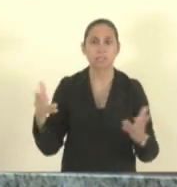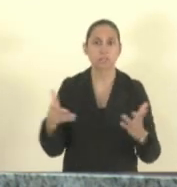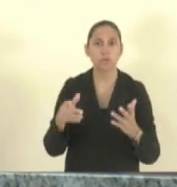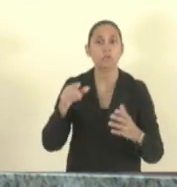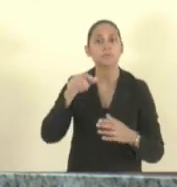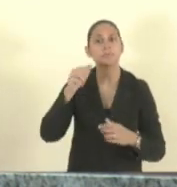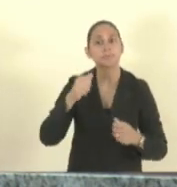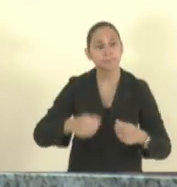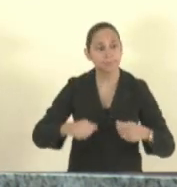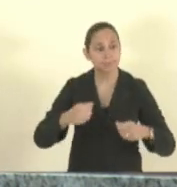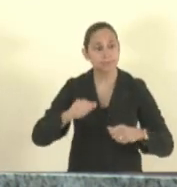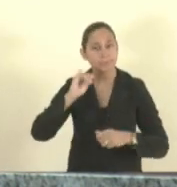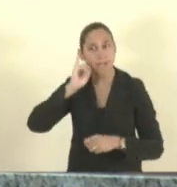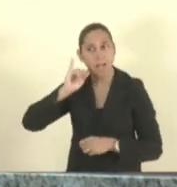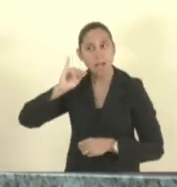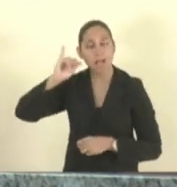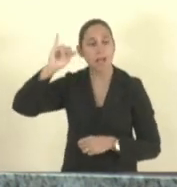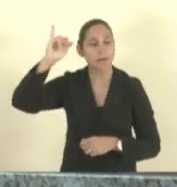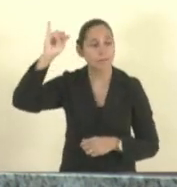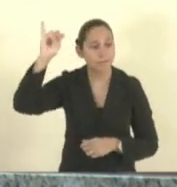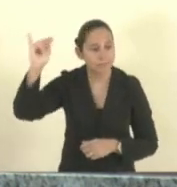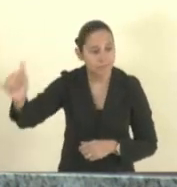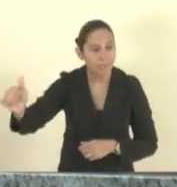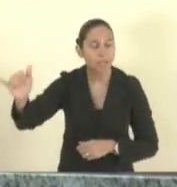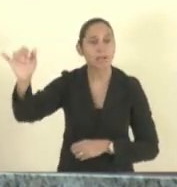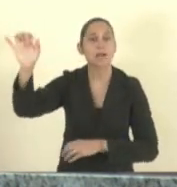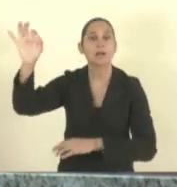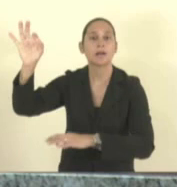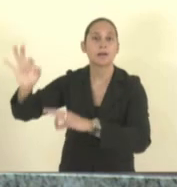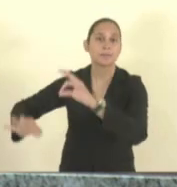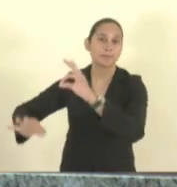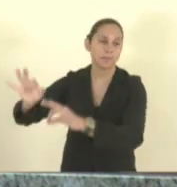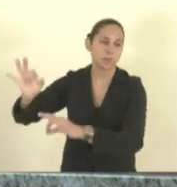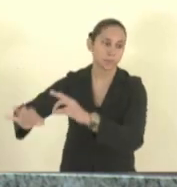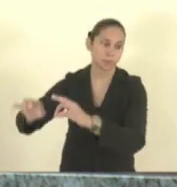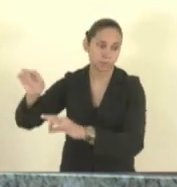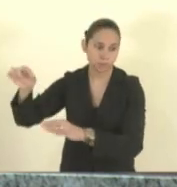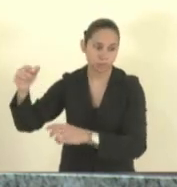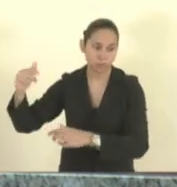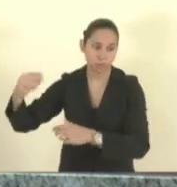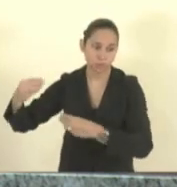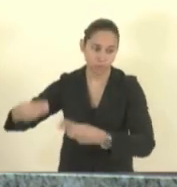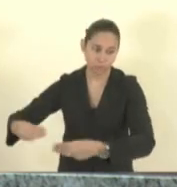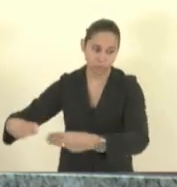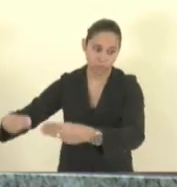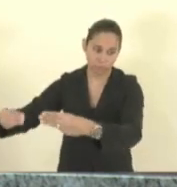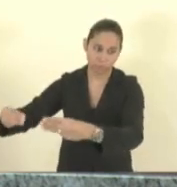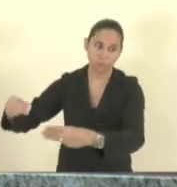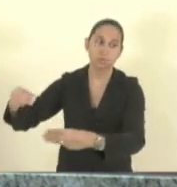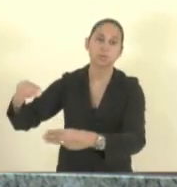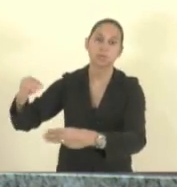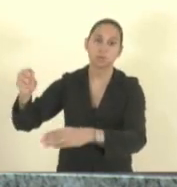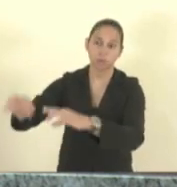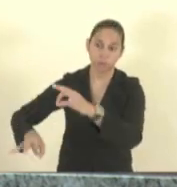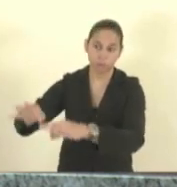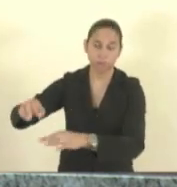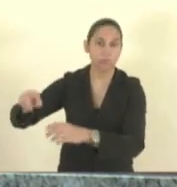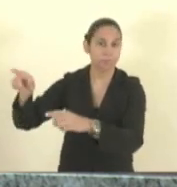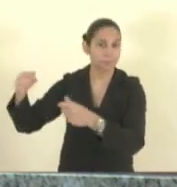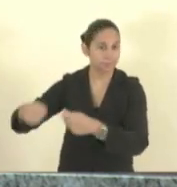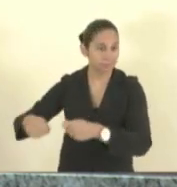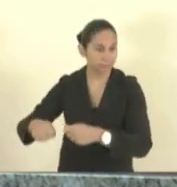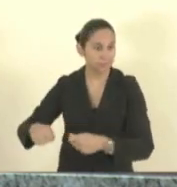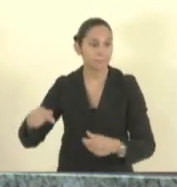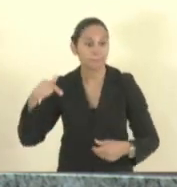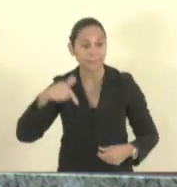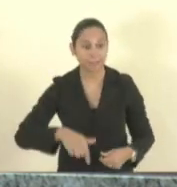comuniquem aos promotores de justiça das suas respectivas comarcas na grande vitória o promotor